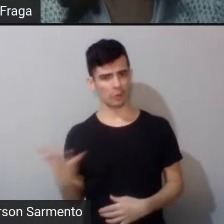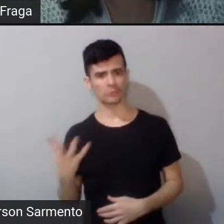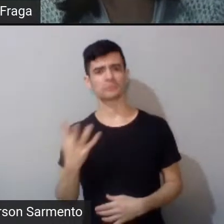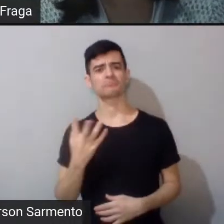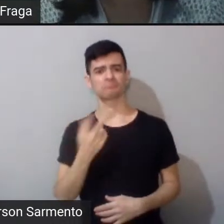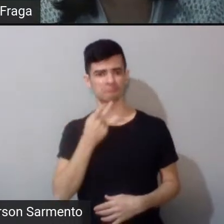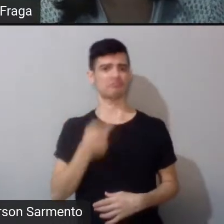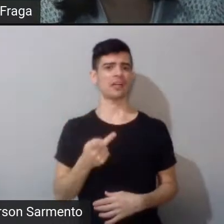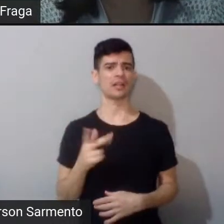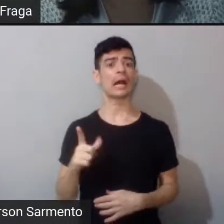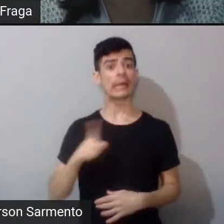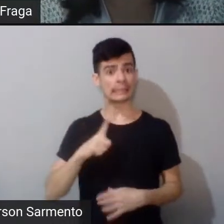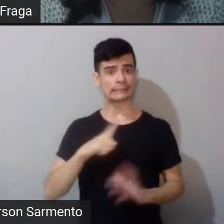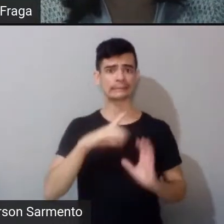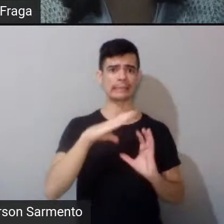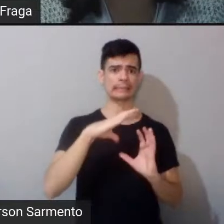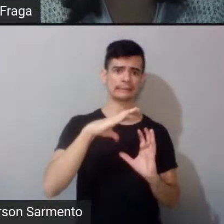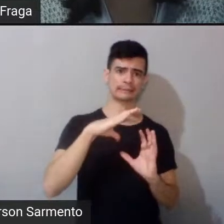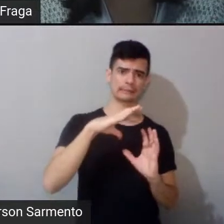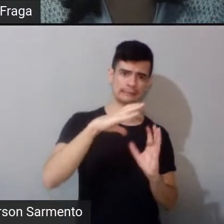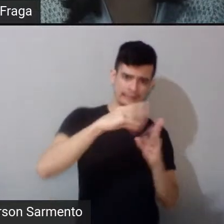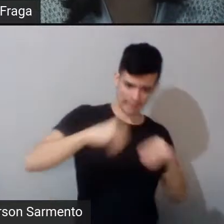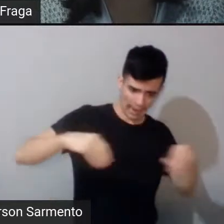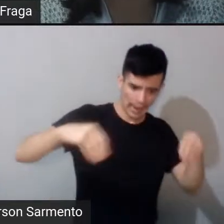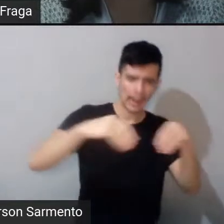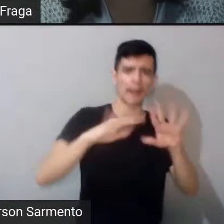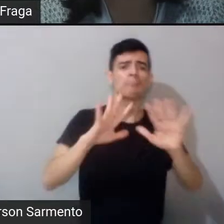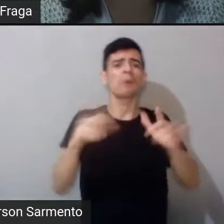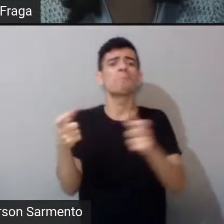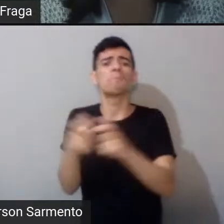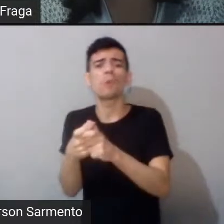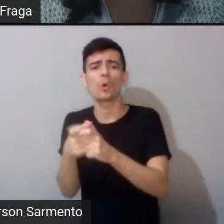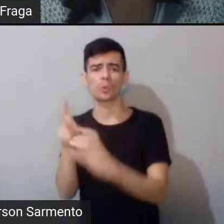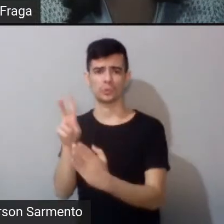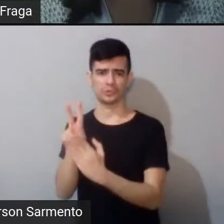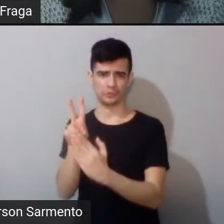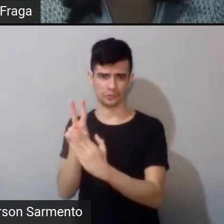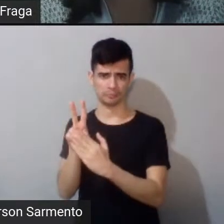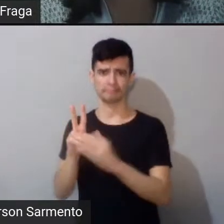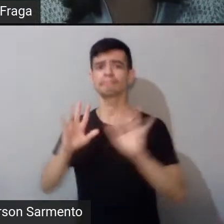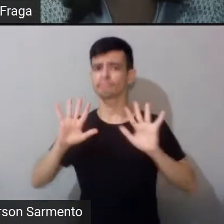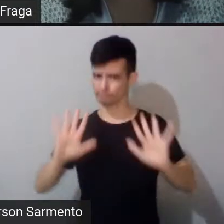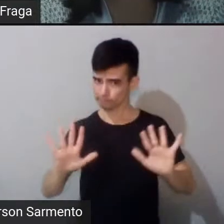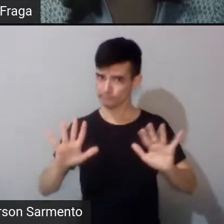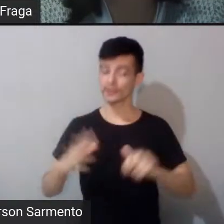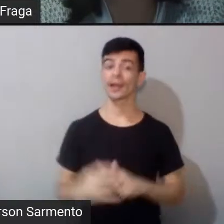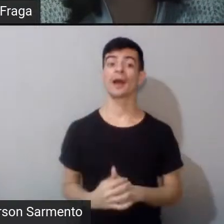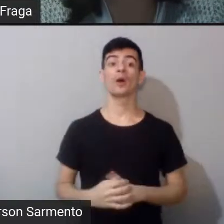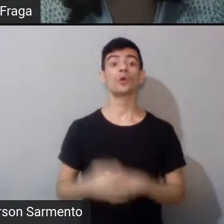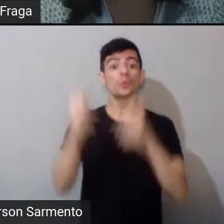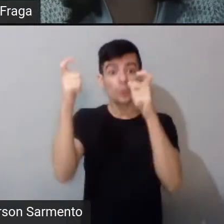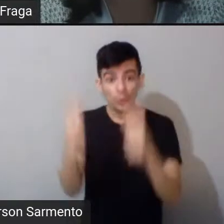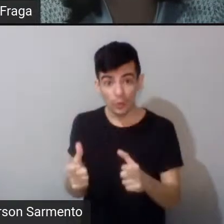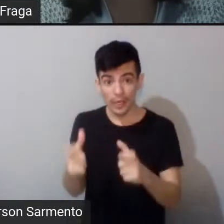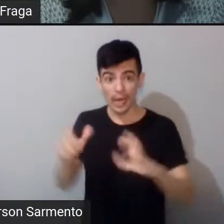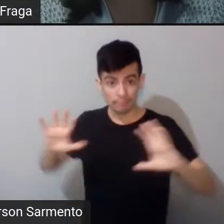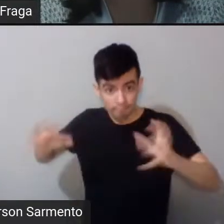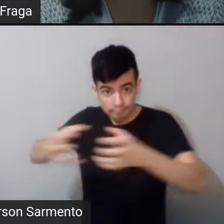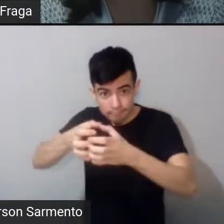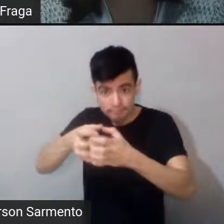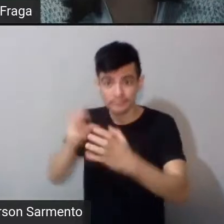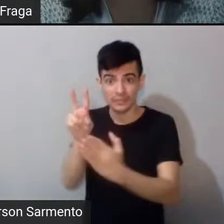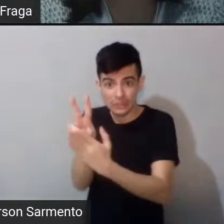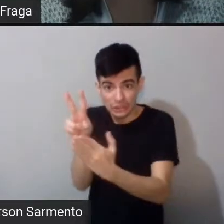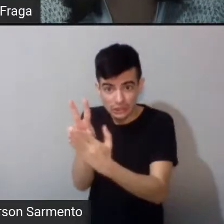o pessoal se esquece que as reservas indígenas são os focos de onde a natureza